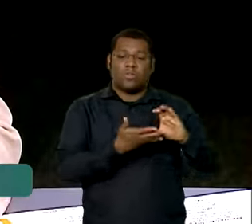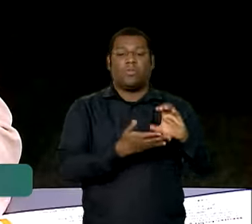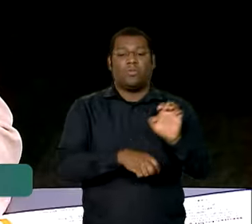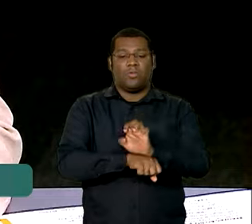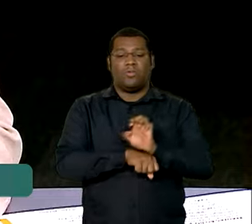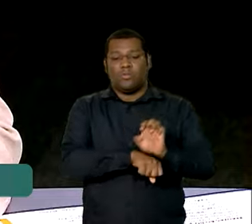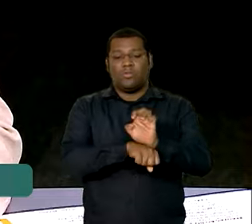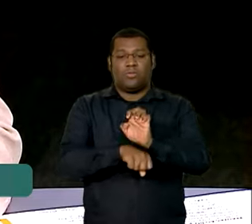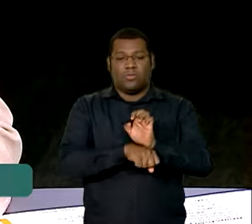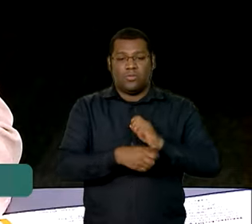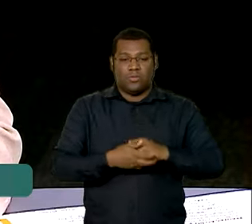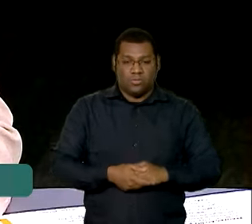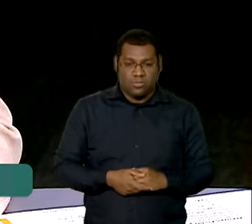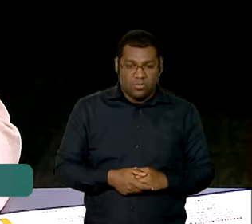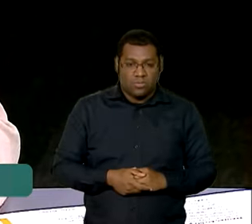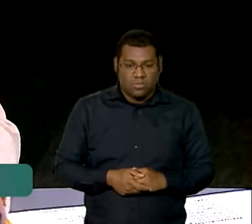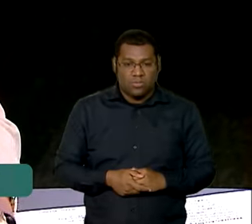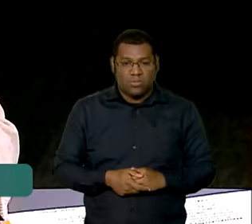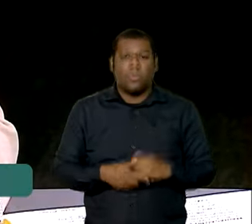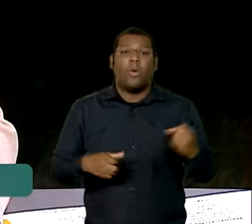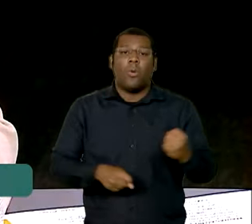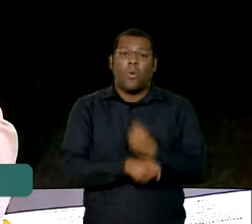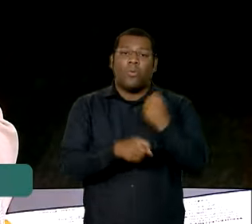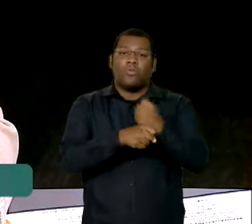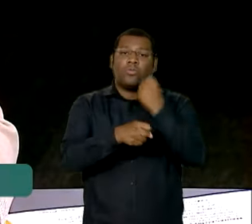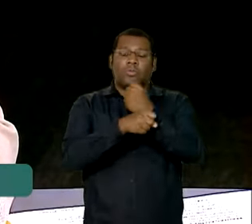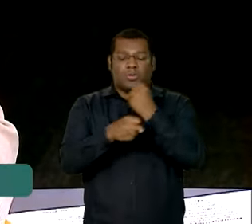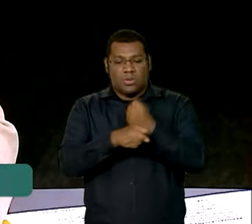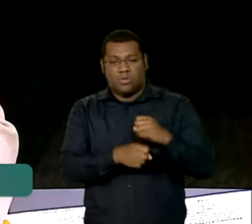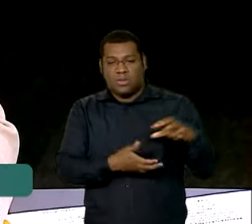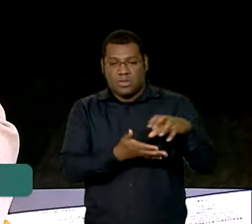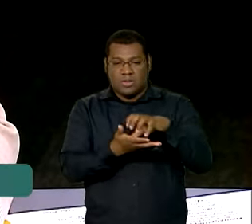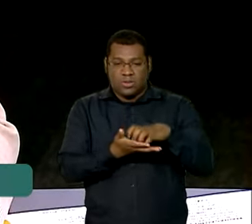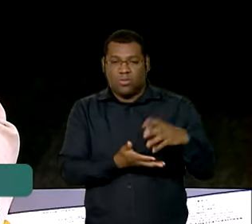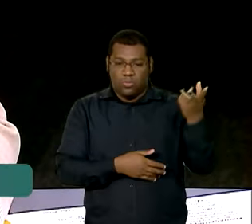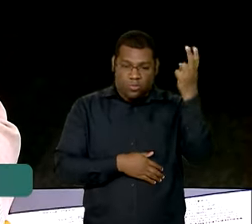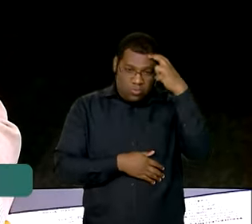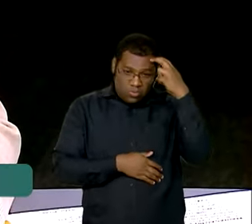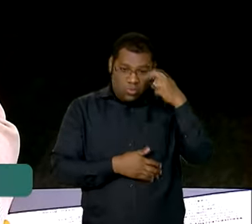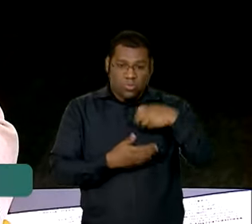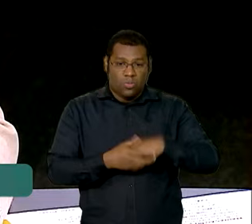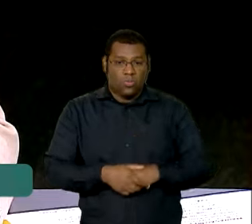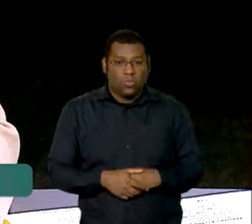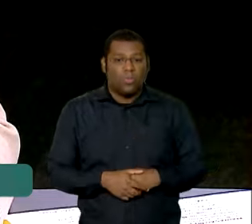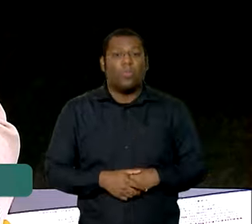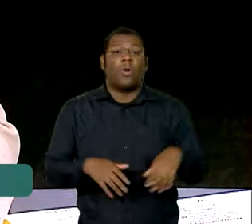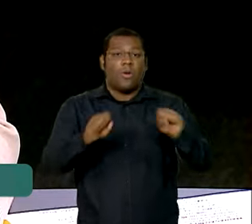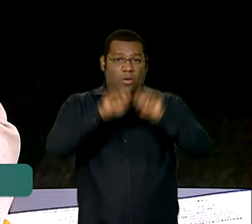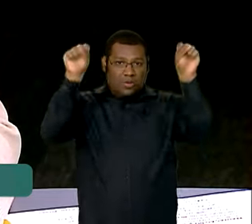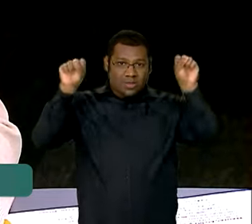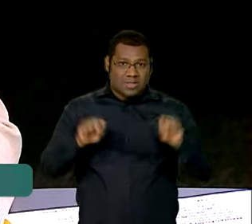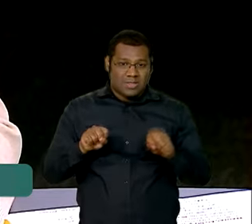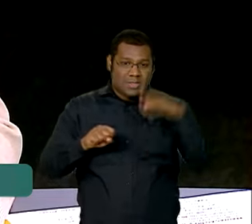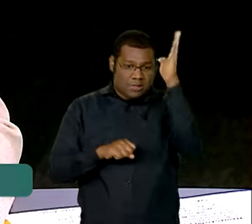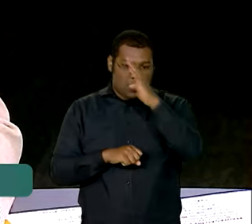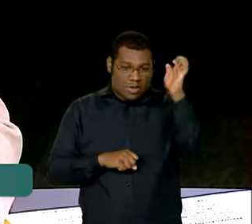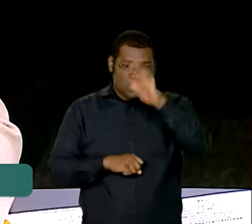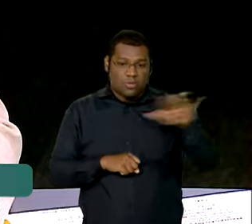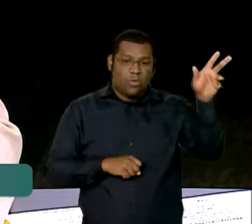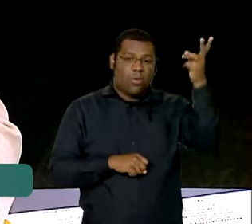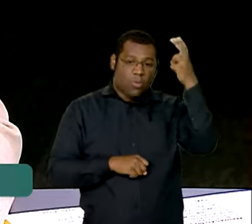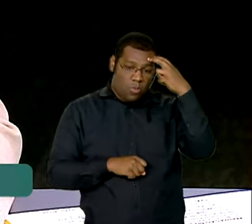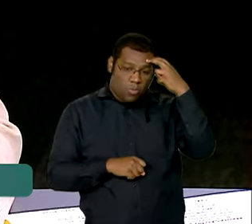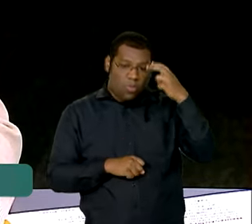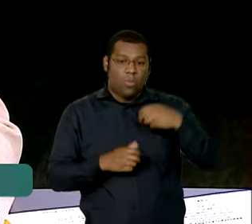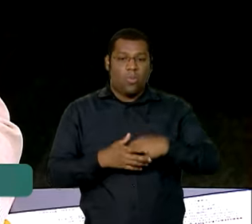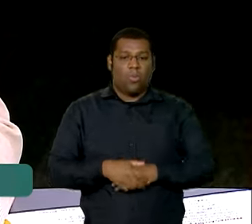construção dos equipamentos culturais. Então, dentro da lei, ela vai com essa formatação. E com o Sistema Nacional de Cultura, quando nós